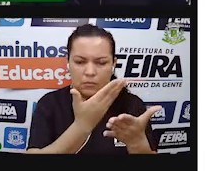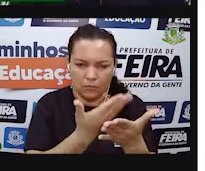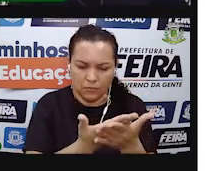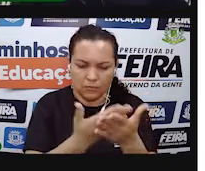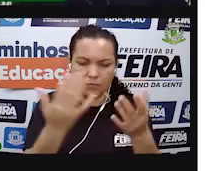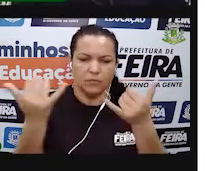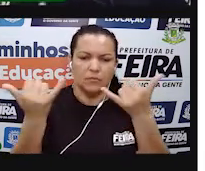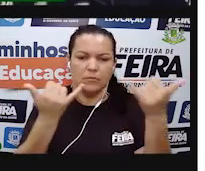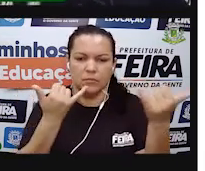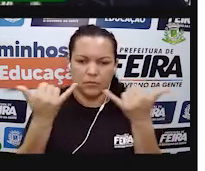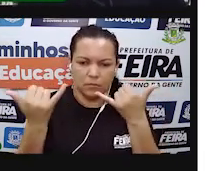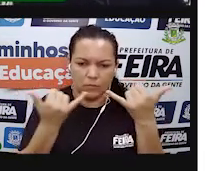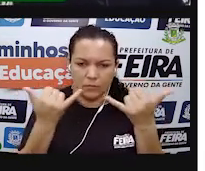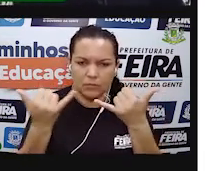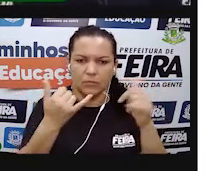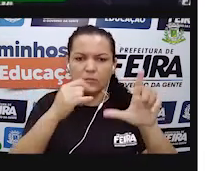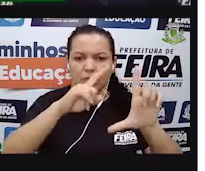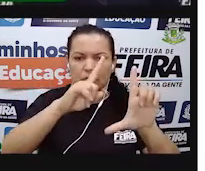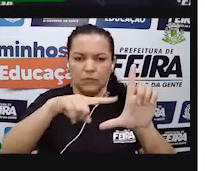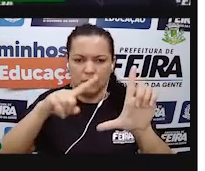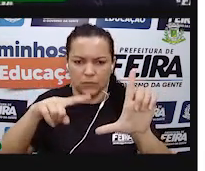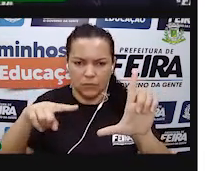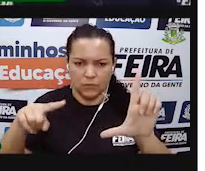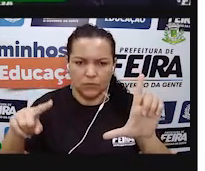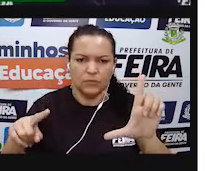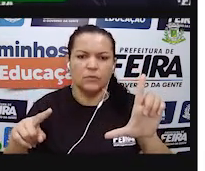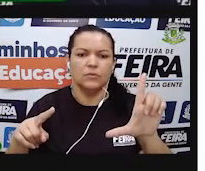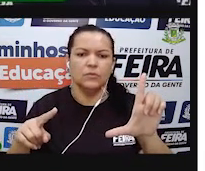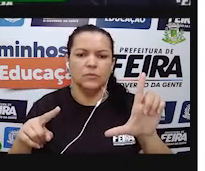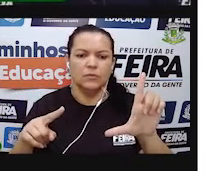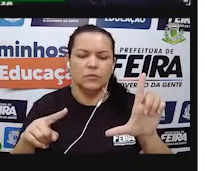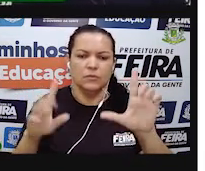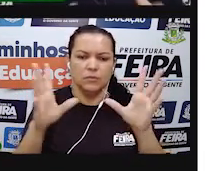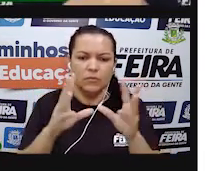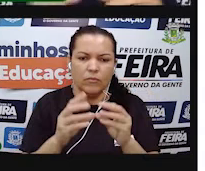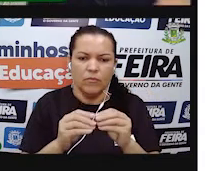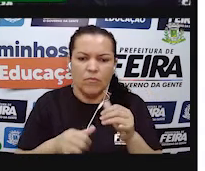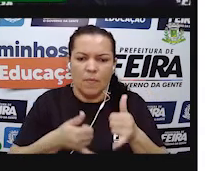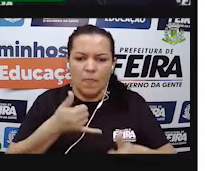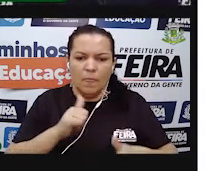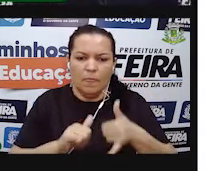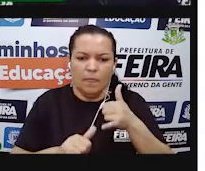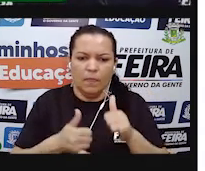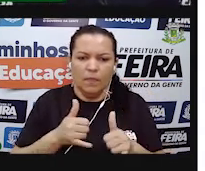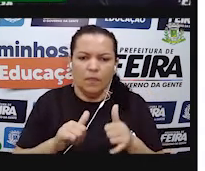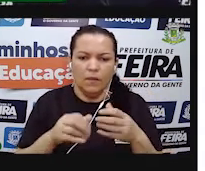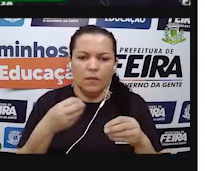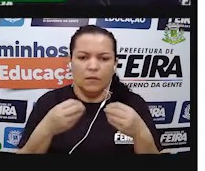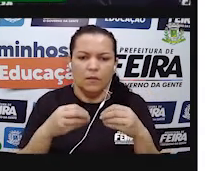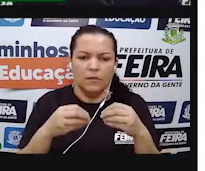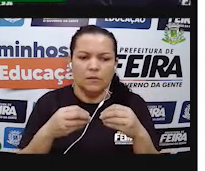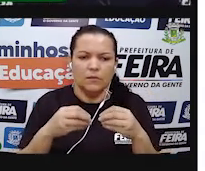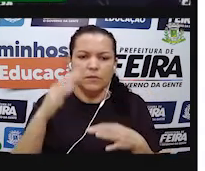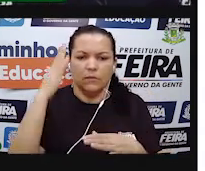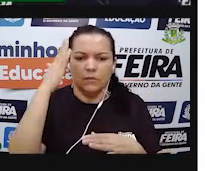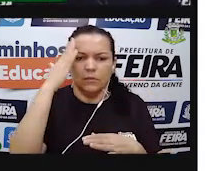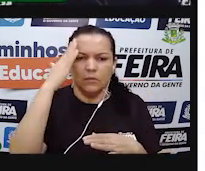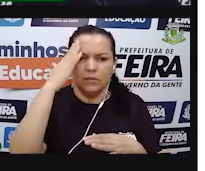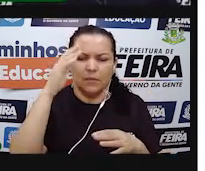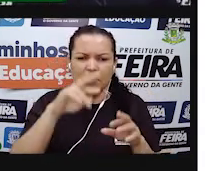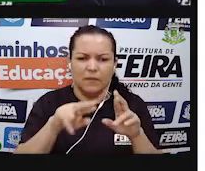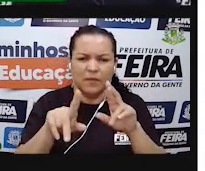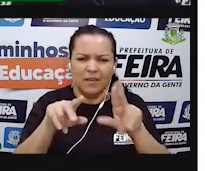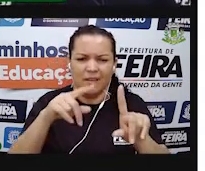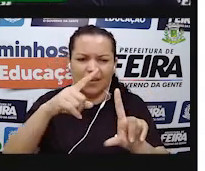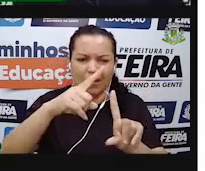das informações, da gente interpretar as informações que estão no gráfico do consumo de energia de uma conta de